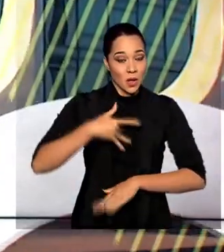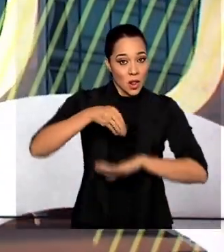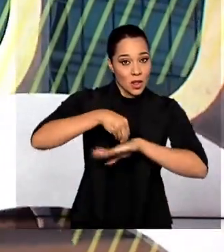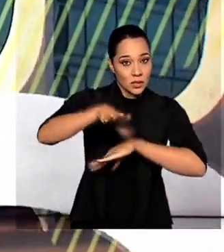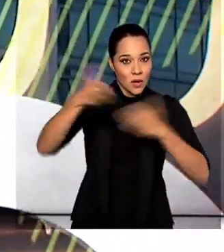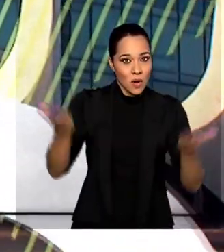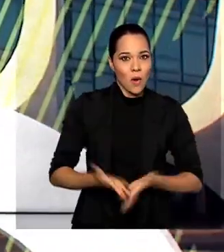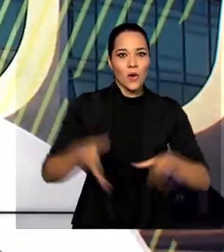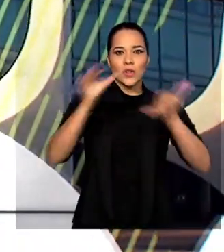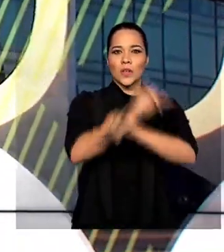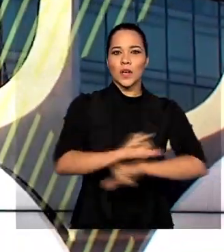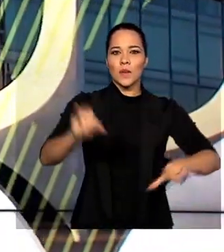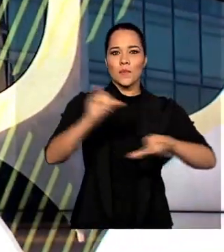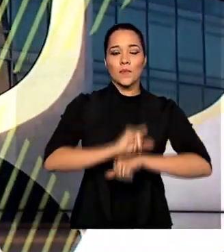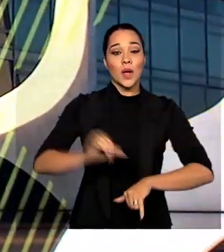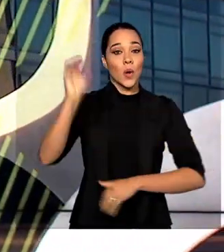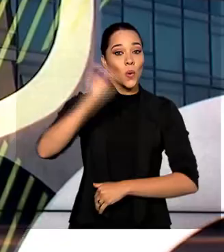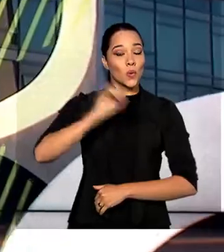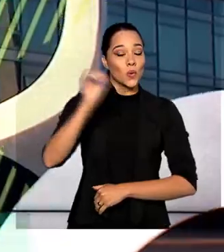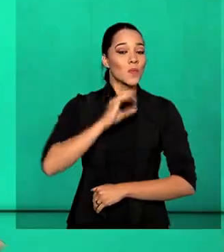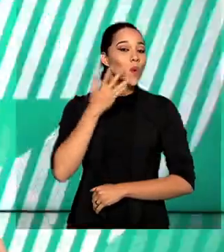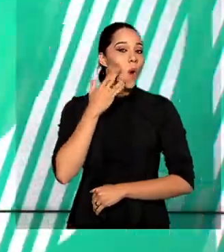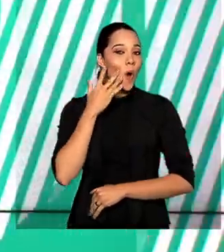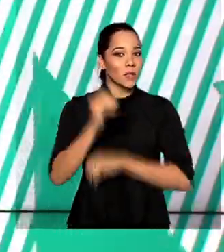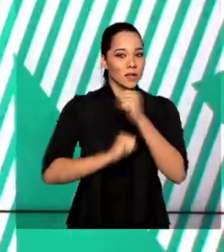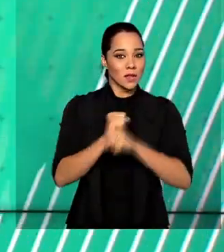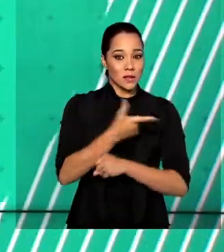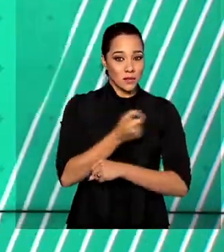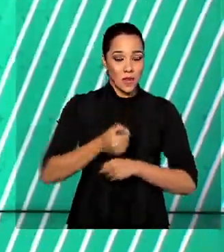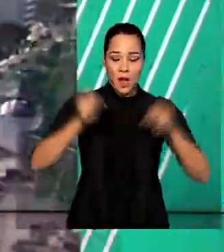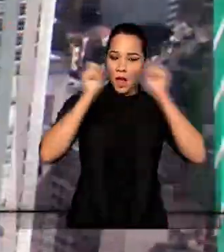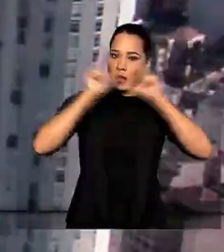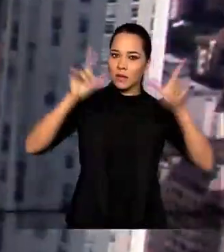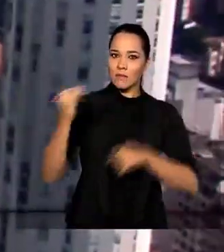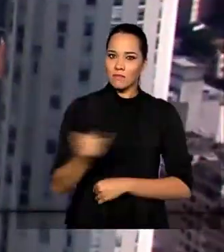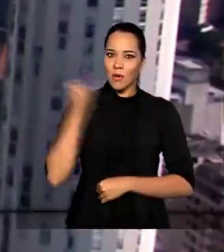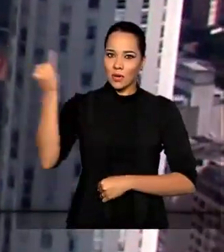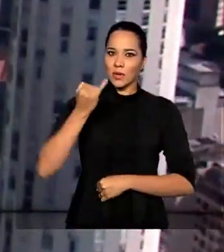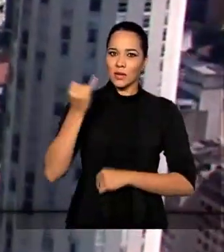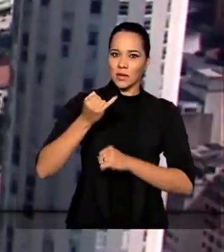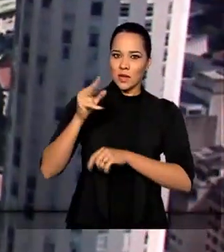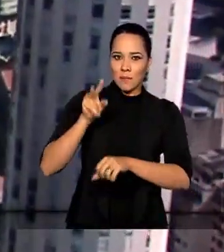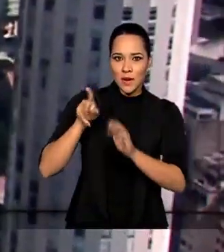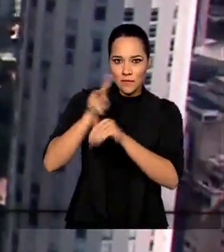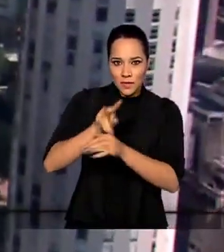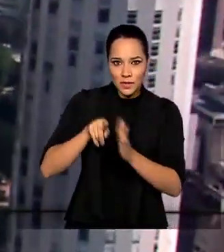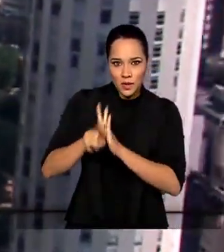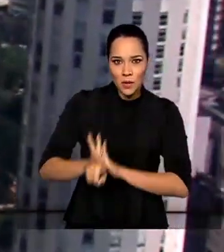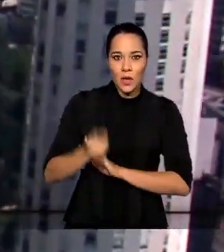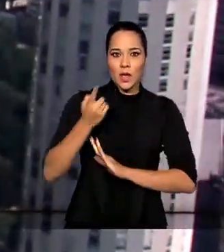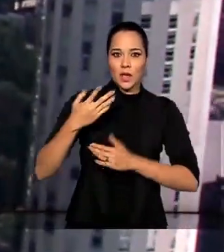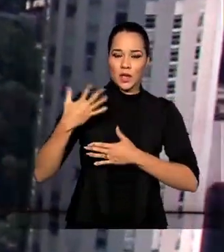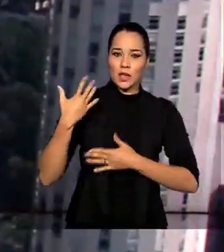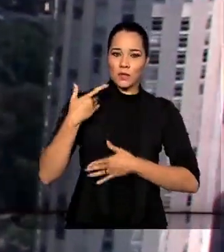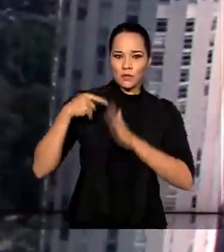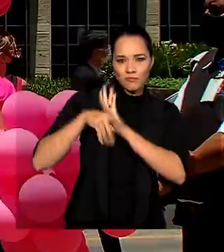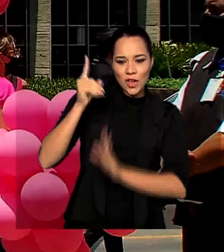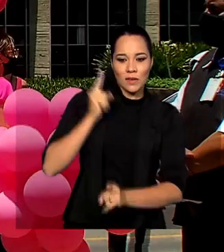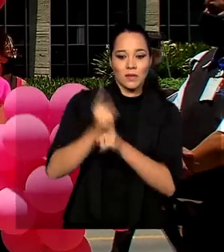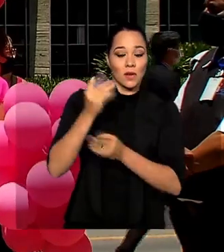hoje a campanha Outubro Rosa 2020, um alerta para a importância da prevenção e diagnóstico precoce do câncer de mama.